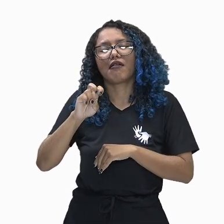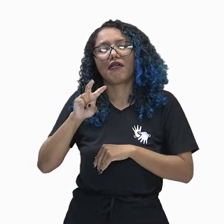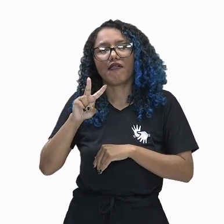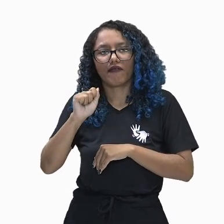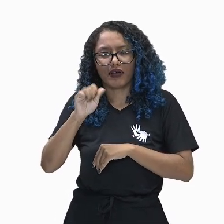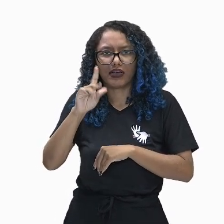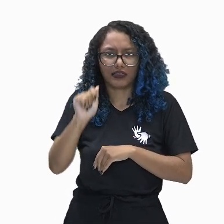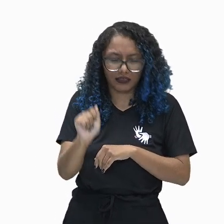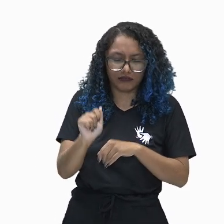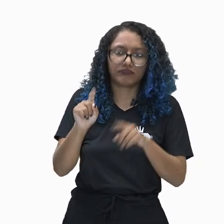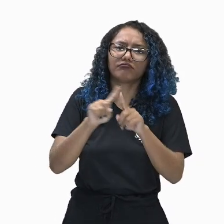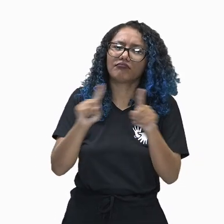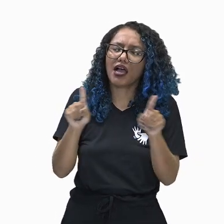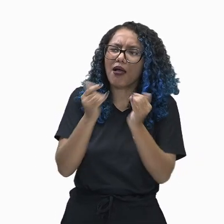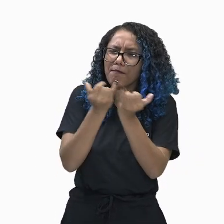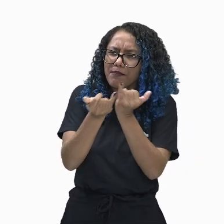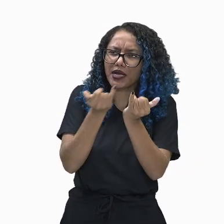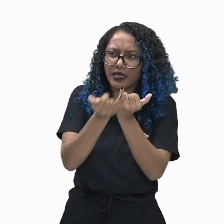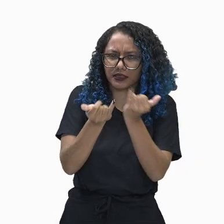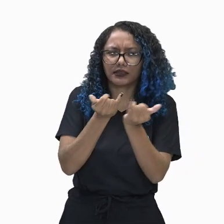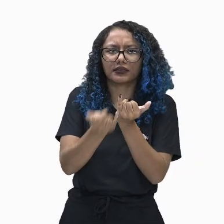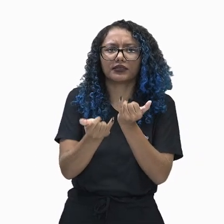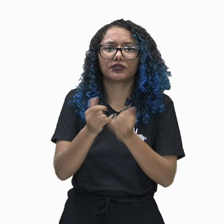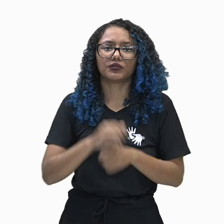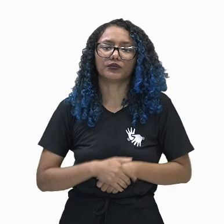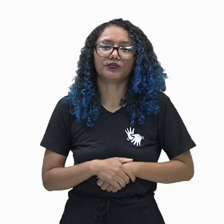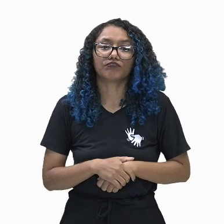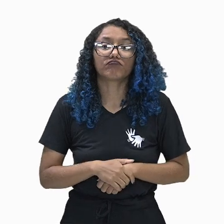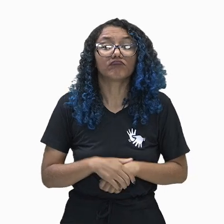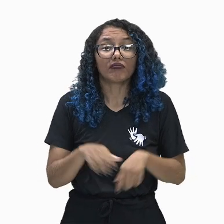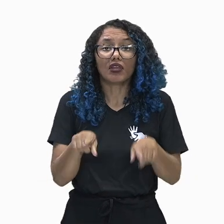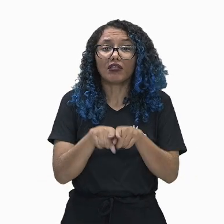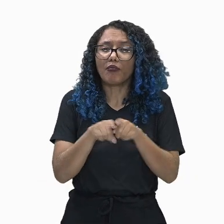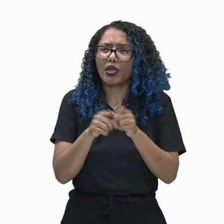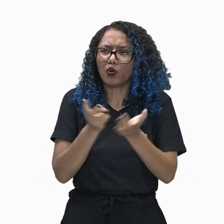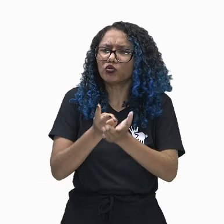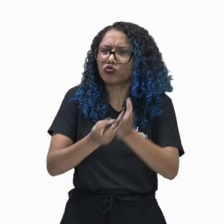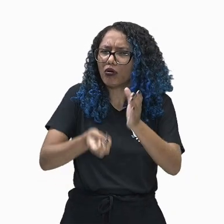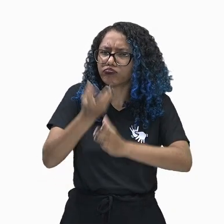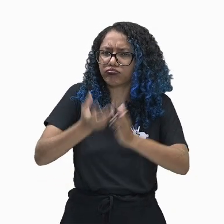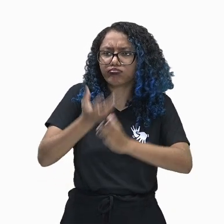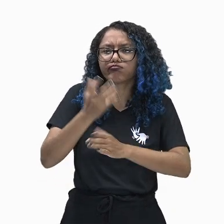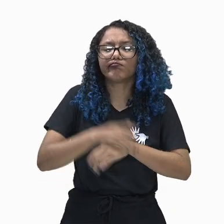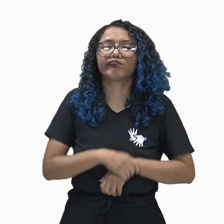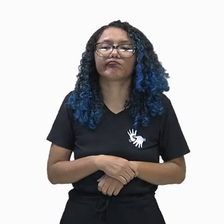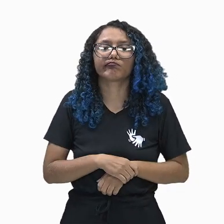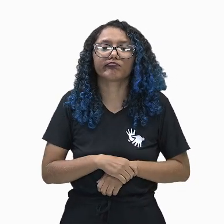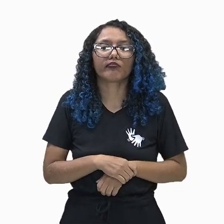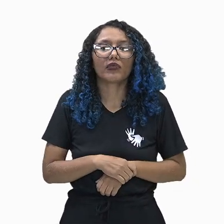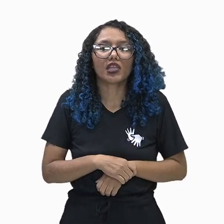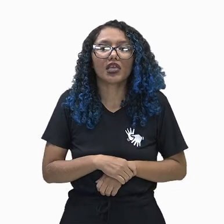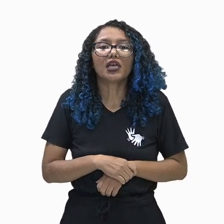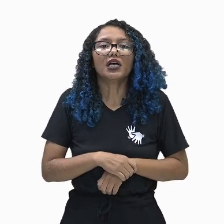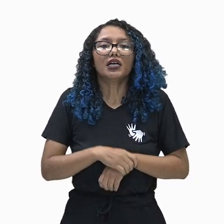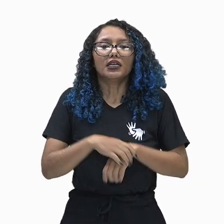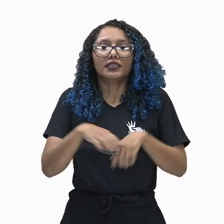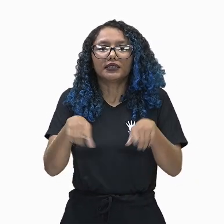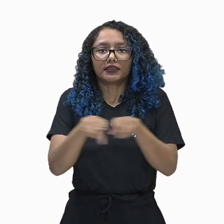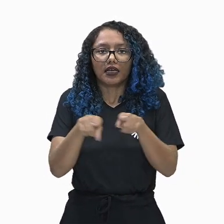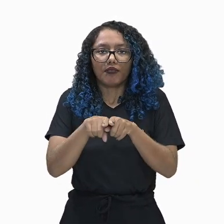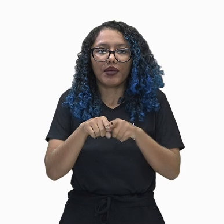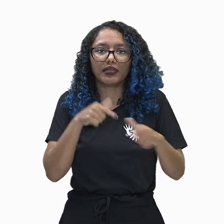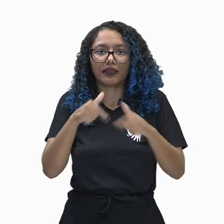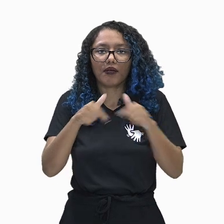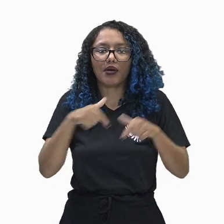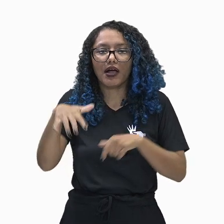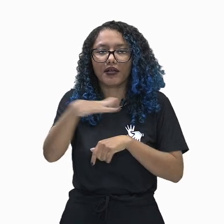cerveja, tá? Que inclusive, né? Ainda é fabricada hoje. E do emprego regular do torno na produção de cerâmica.